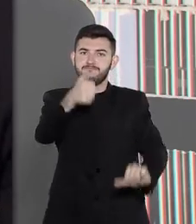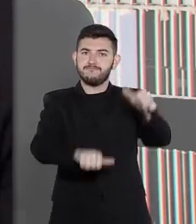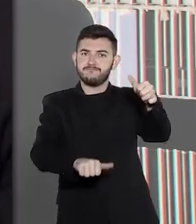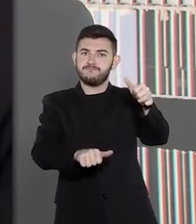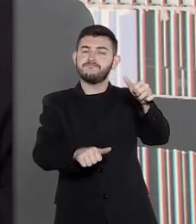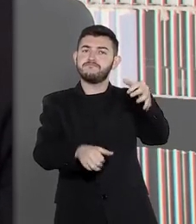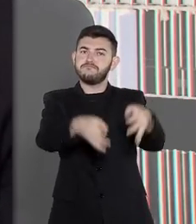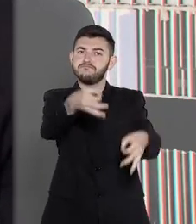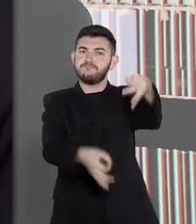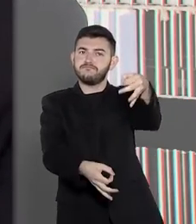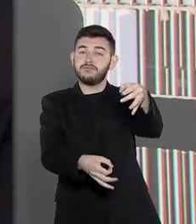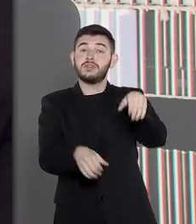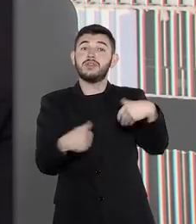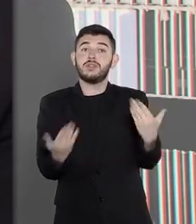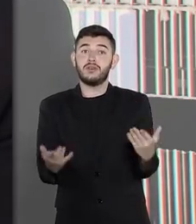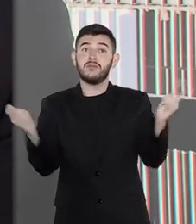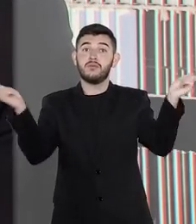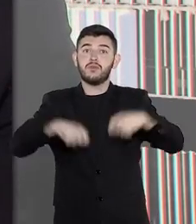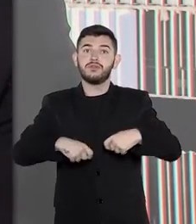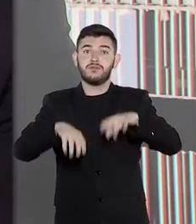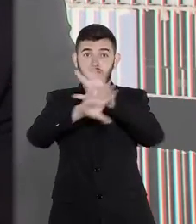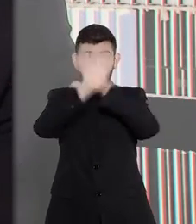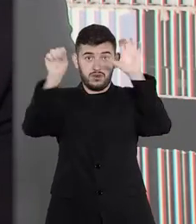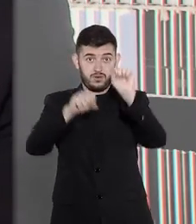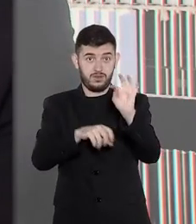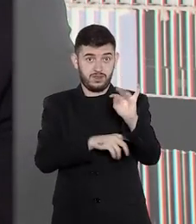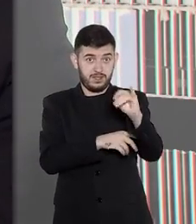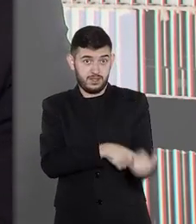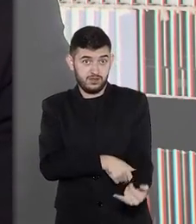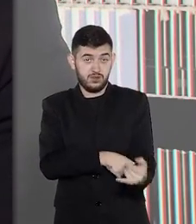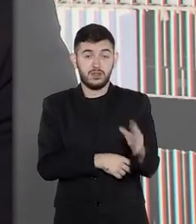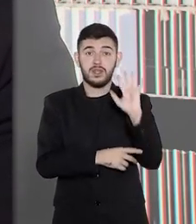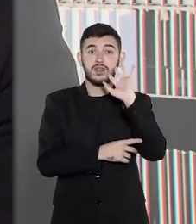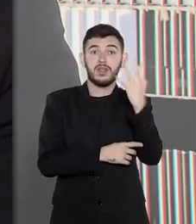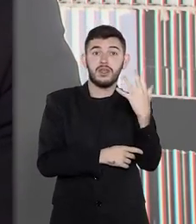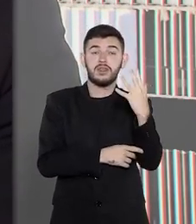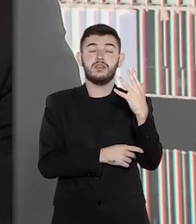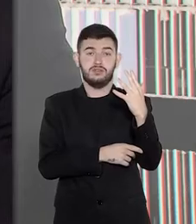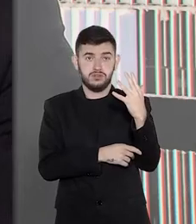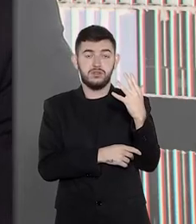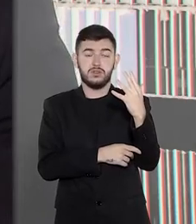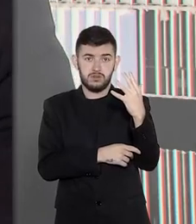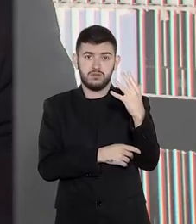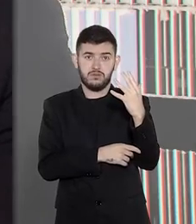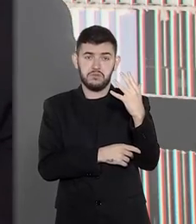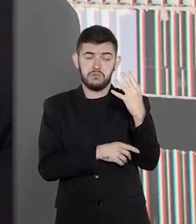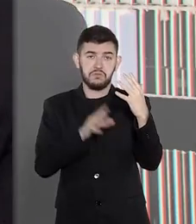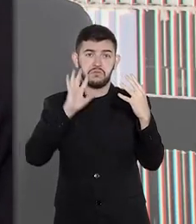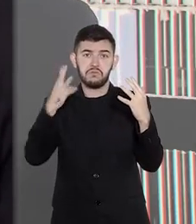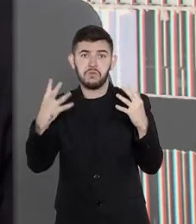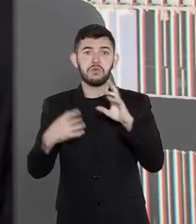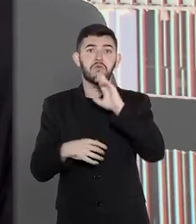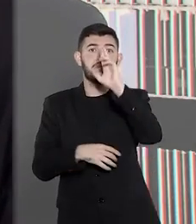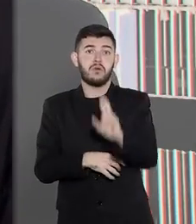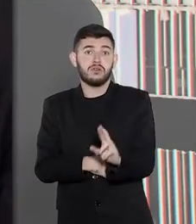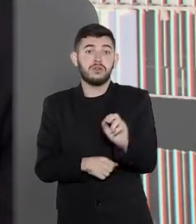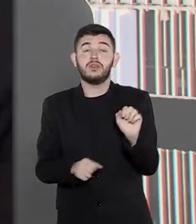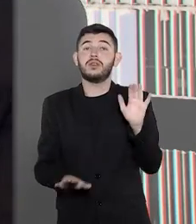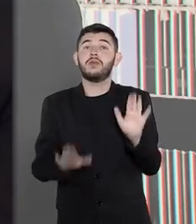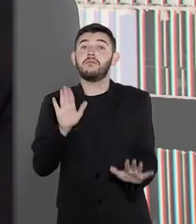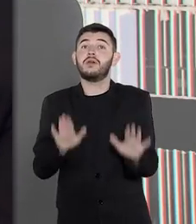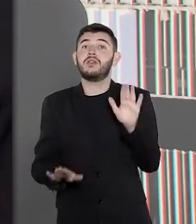muito provavelmente, o STJ já vai ter decidido aquilo de uma forma ou de outra. E